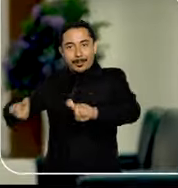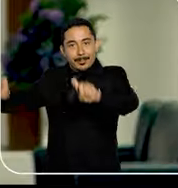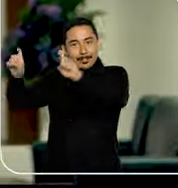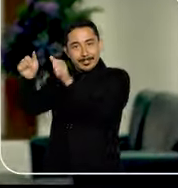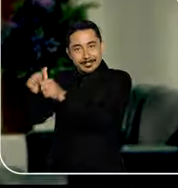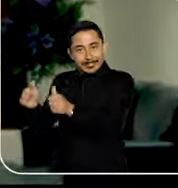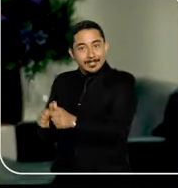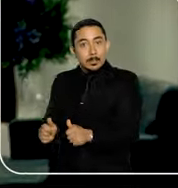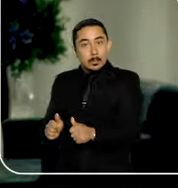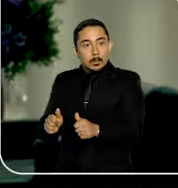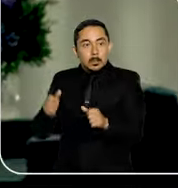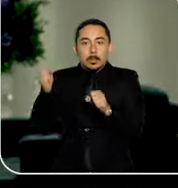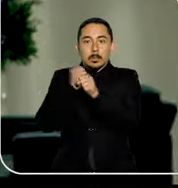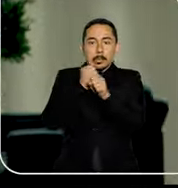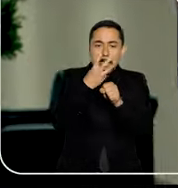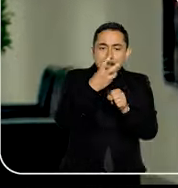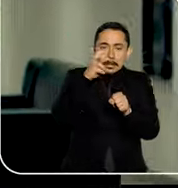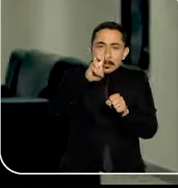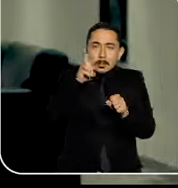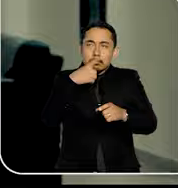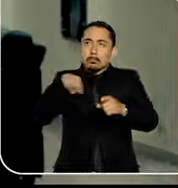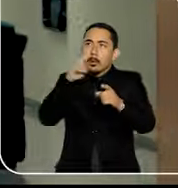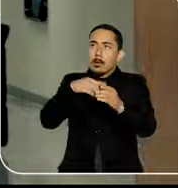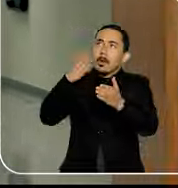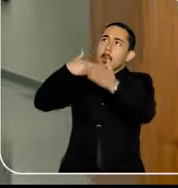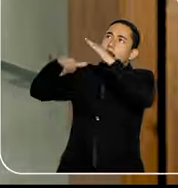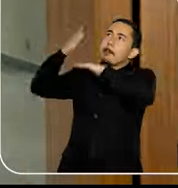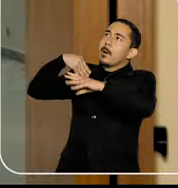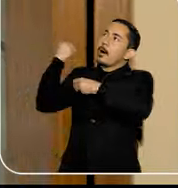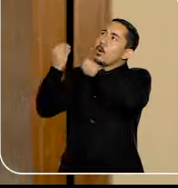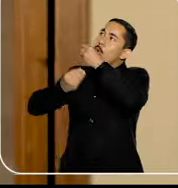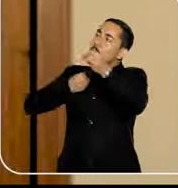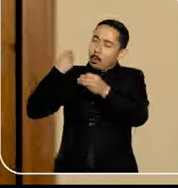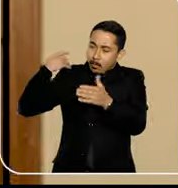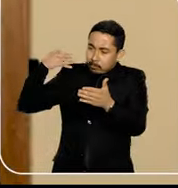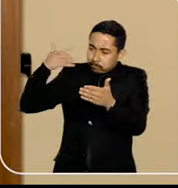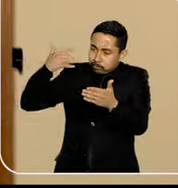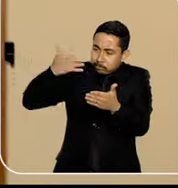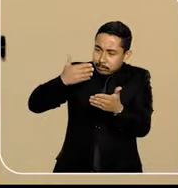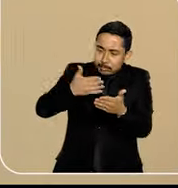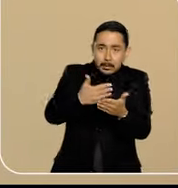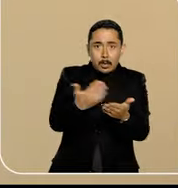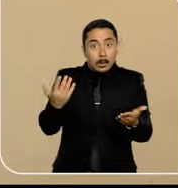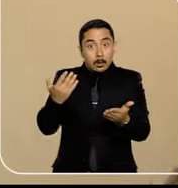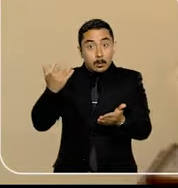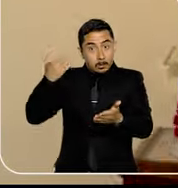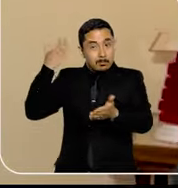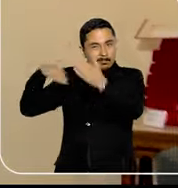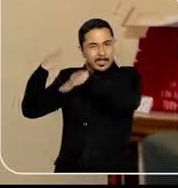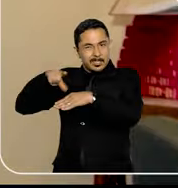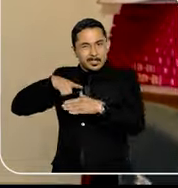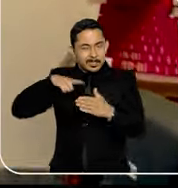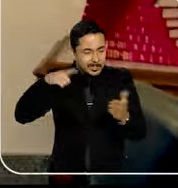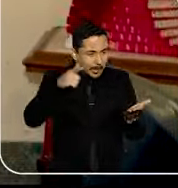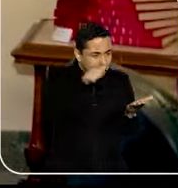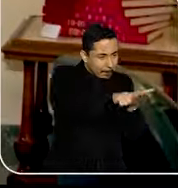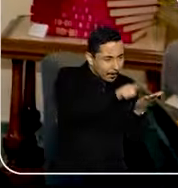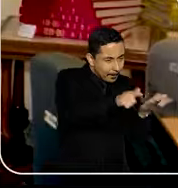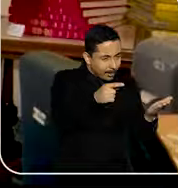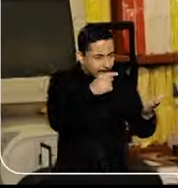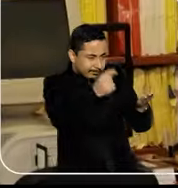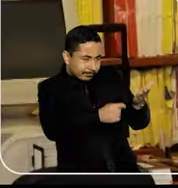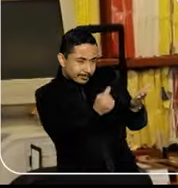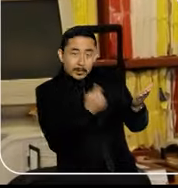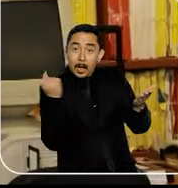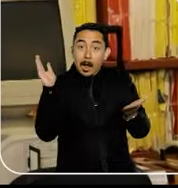verdadeira viagem no túnel do tempo com a trajetória do STJ desde os tempos do processo em papel